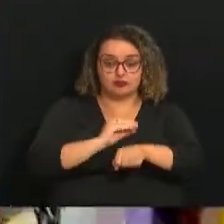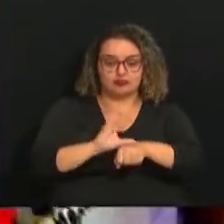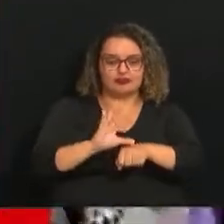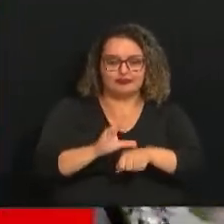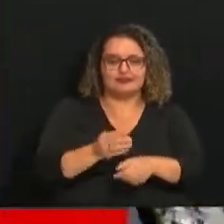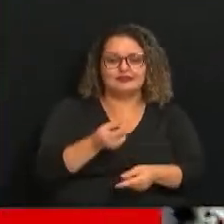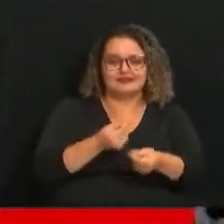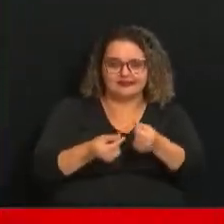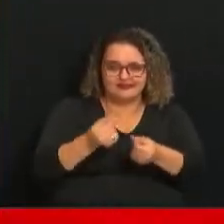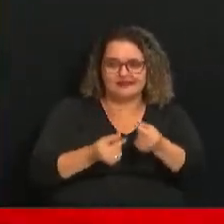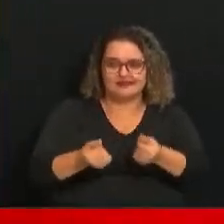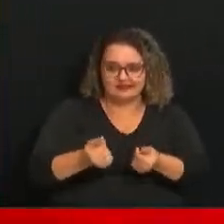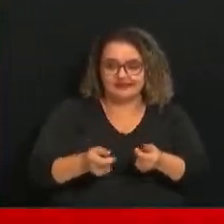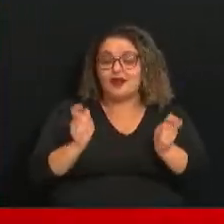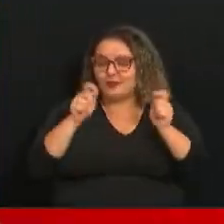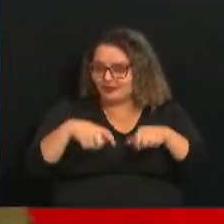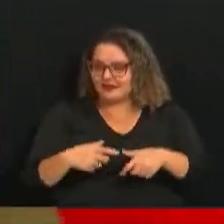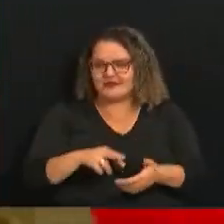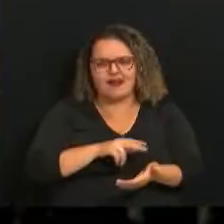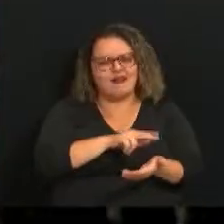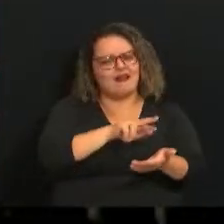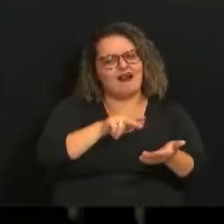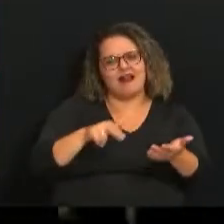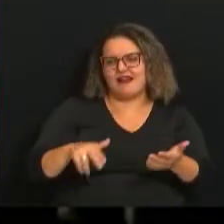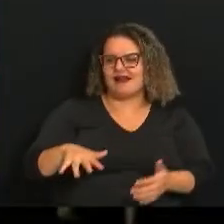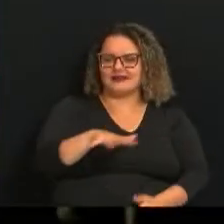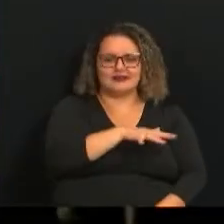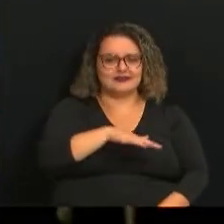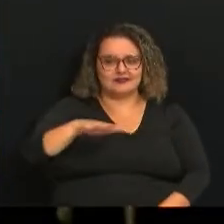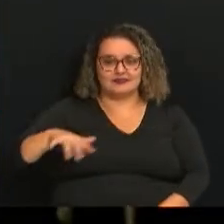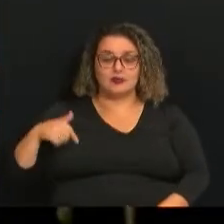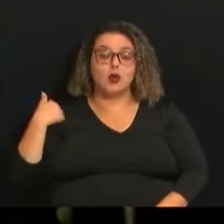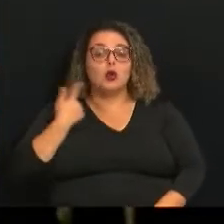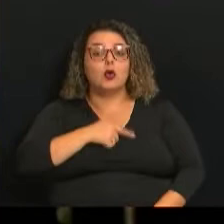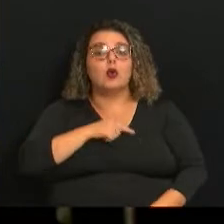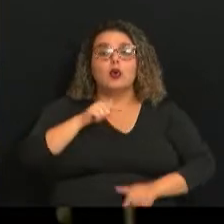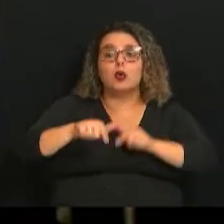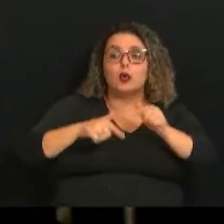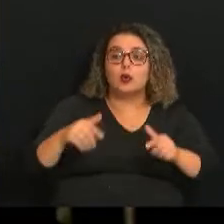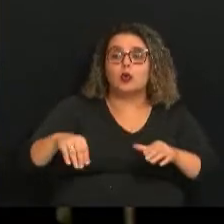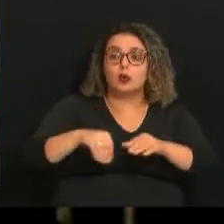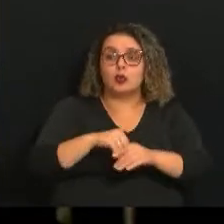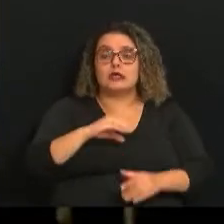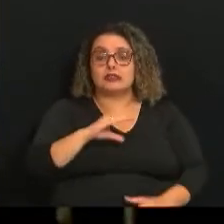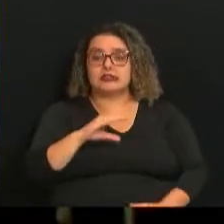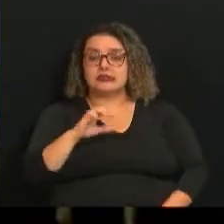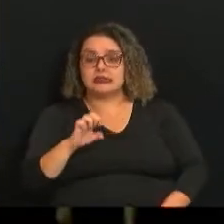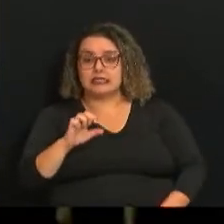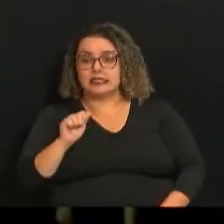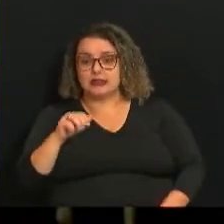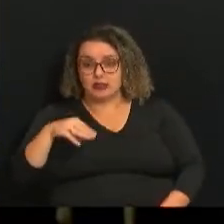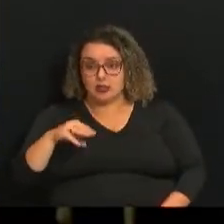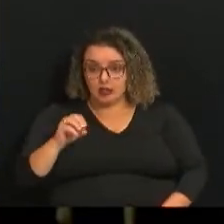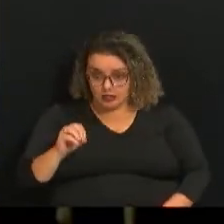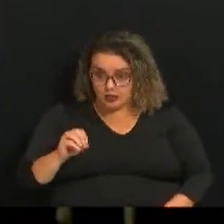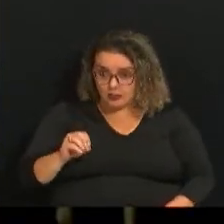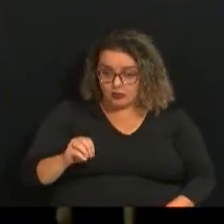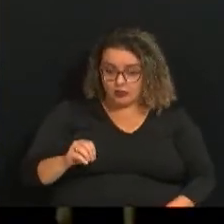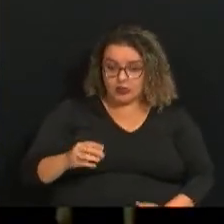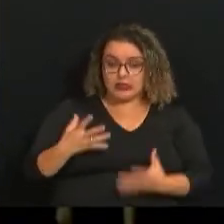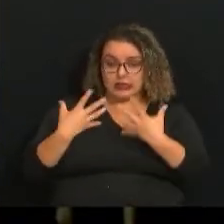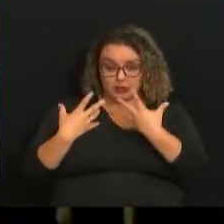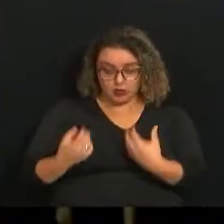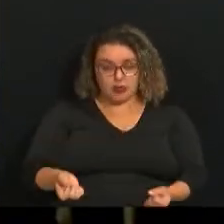competências nas mais variadas áreas. Com o nosso trabalho dentro do SEAMO, que é onde a gente acolhe as mulheres vítimas de violência,